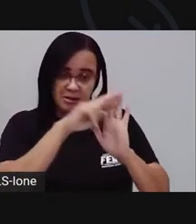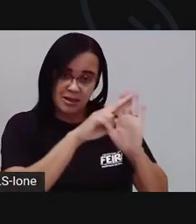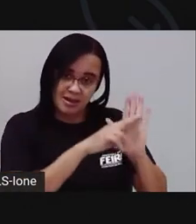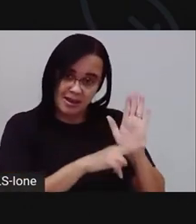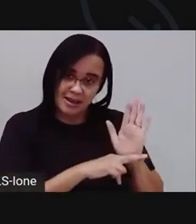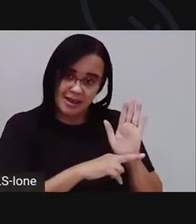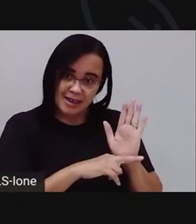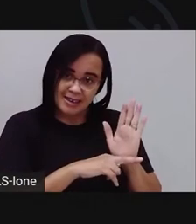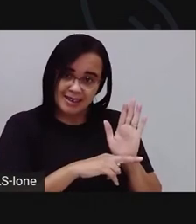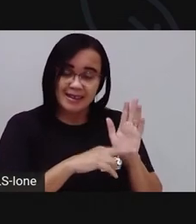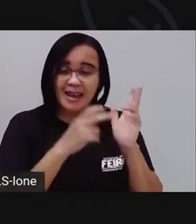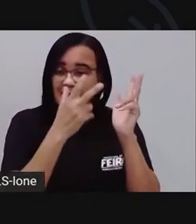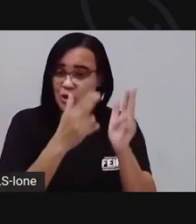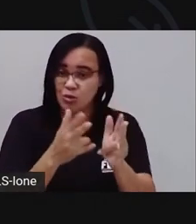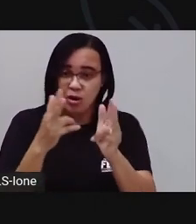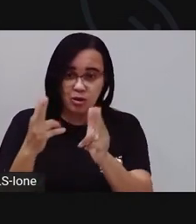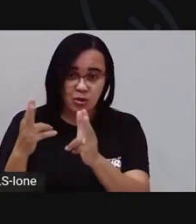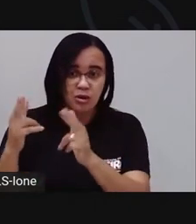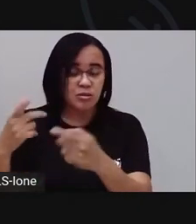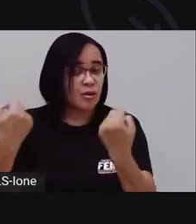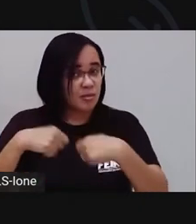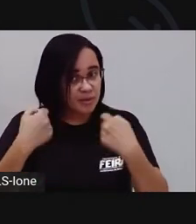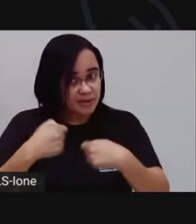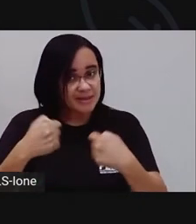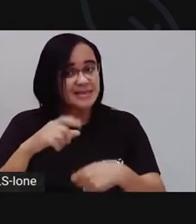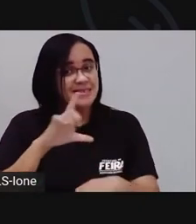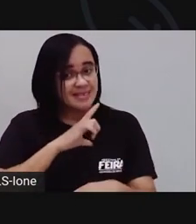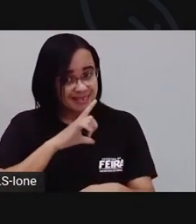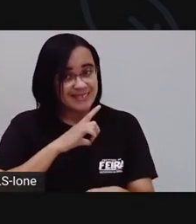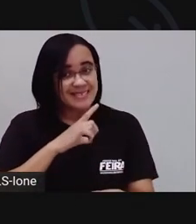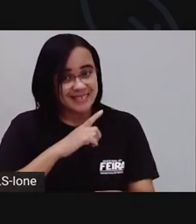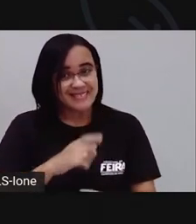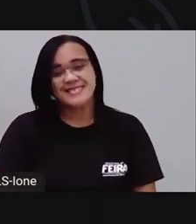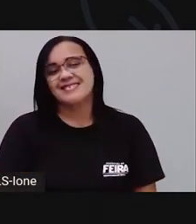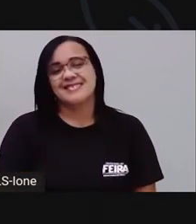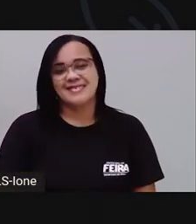ó. Na xícara. Para a gente ver. Tá certo?